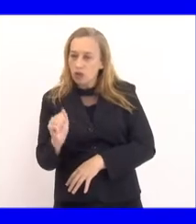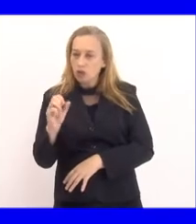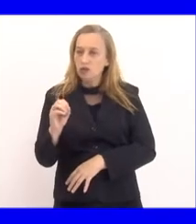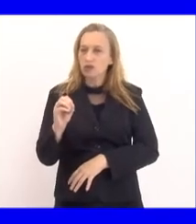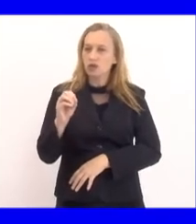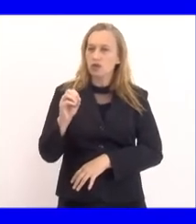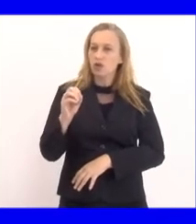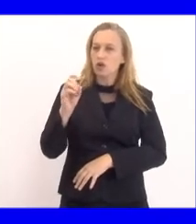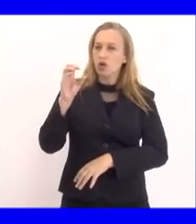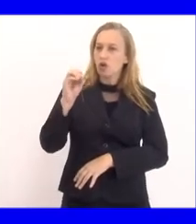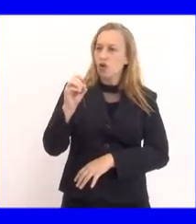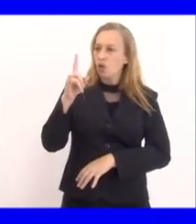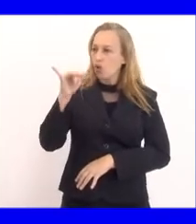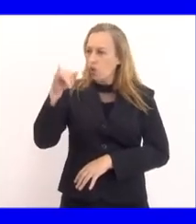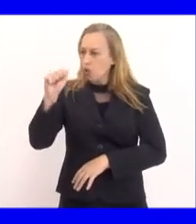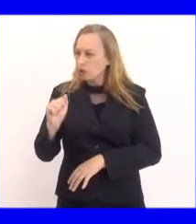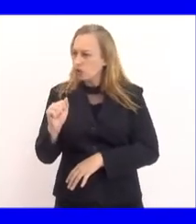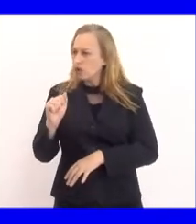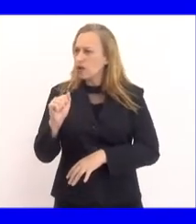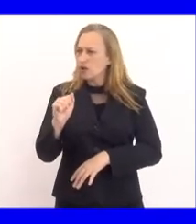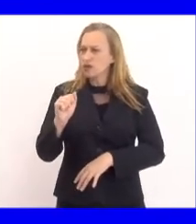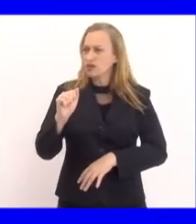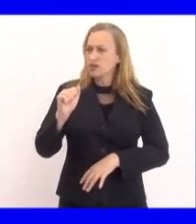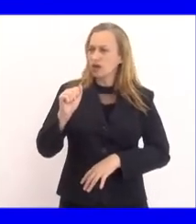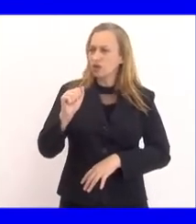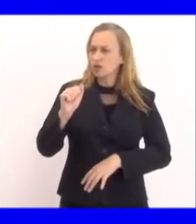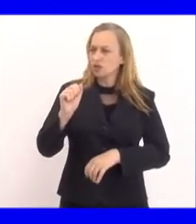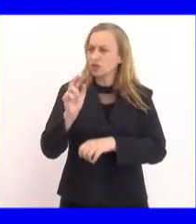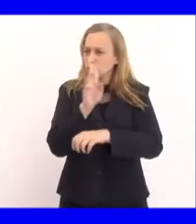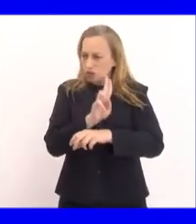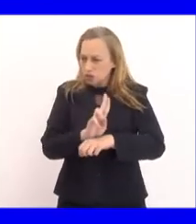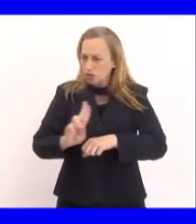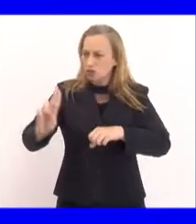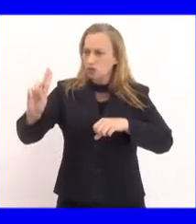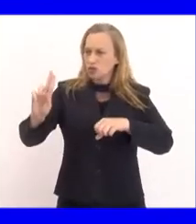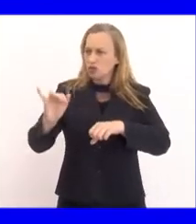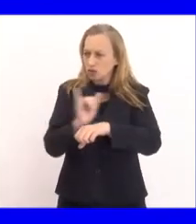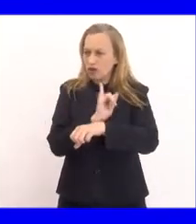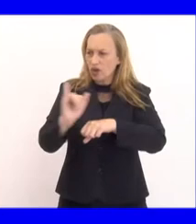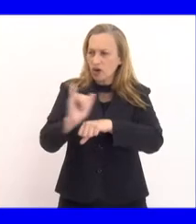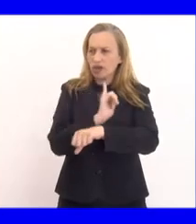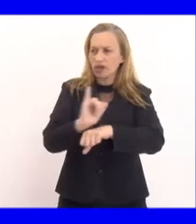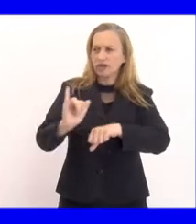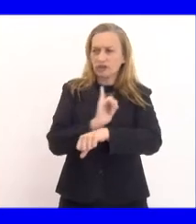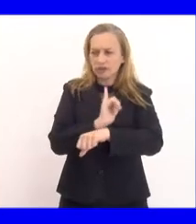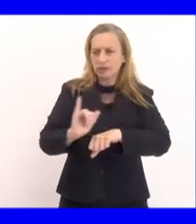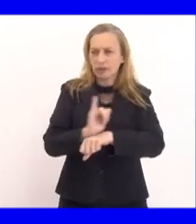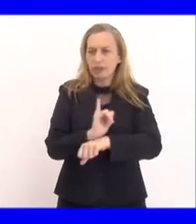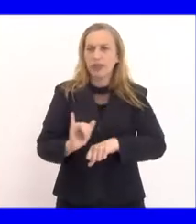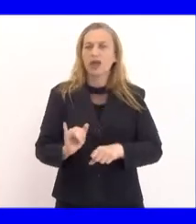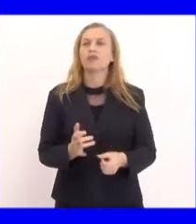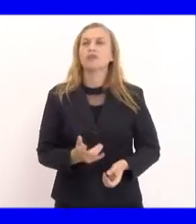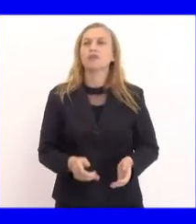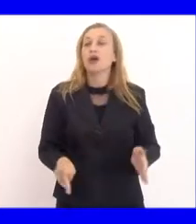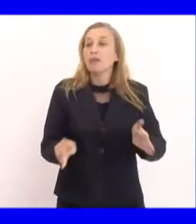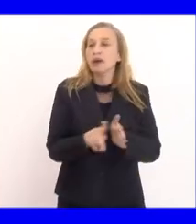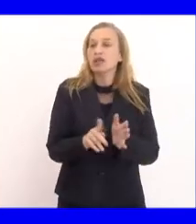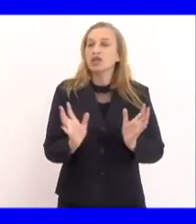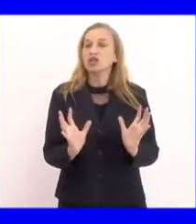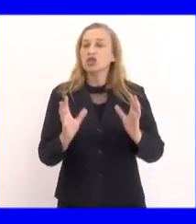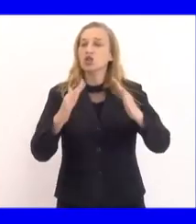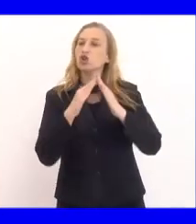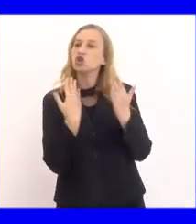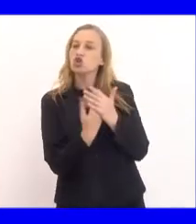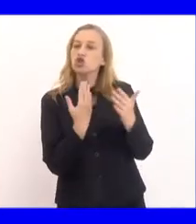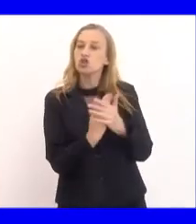Columbia University em Nova York, nos Estados Unidos. PhD em Ciências pela Universidade Federal de São Paulo, membro do Colégio